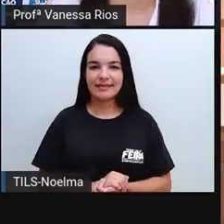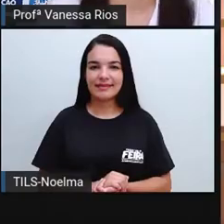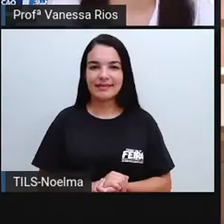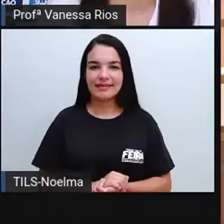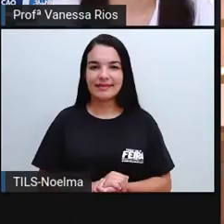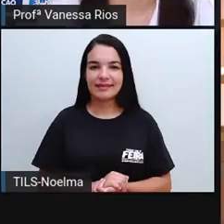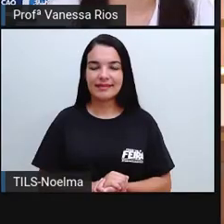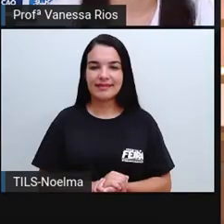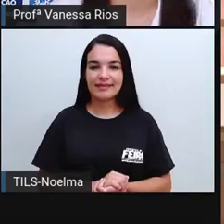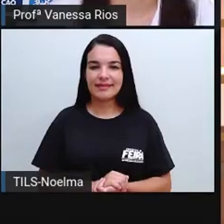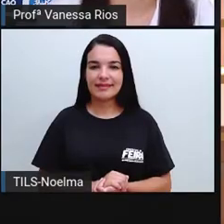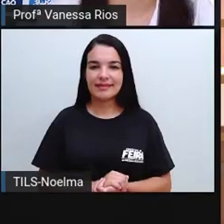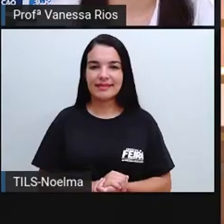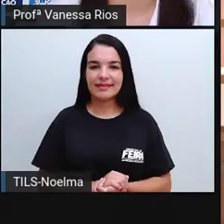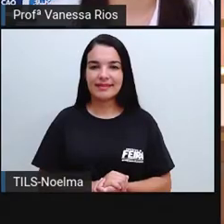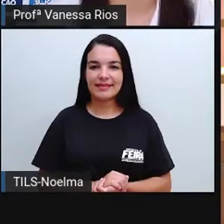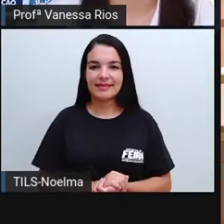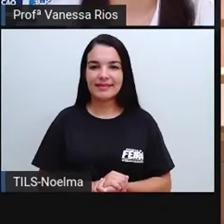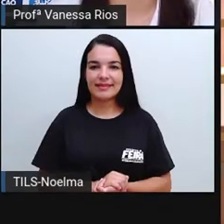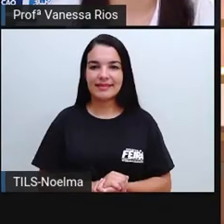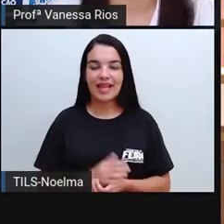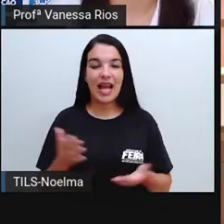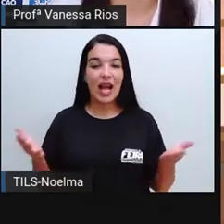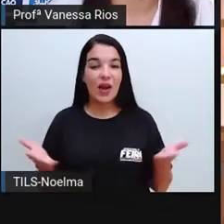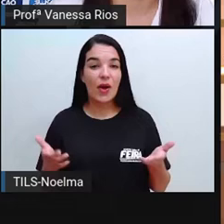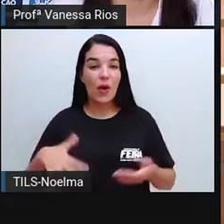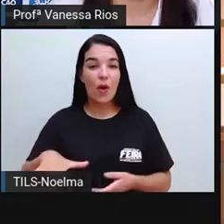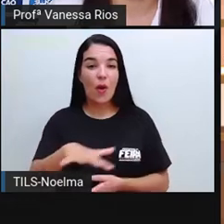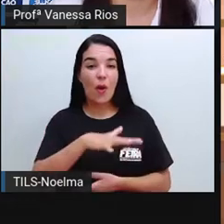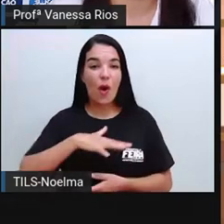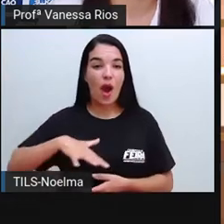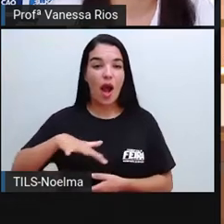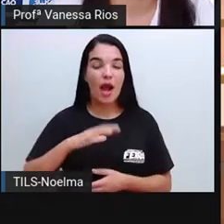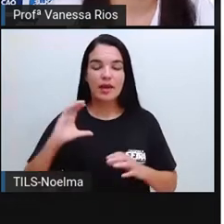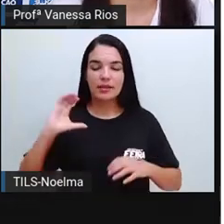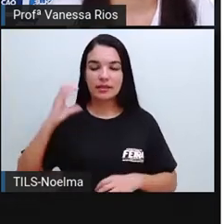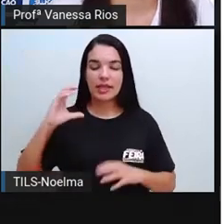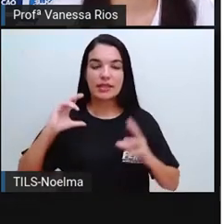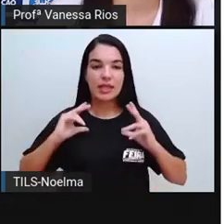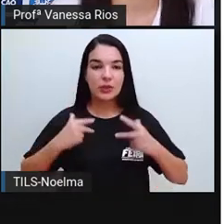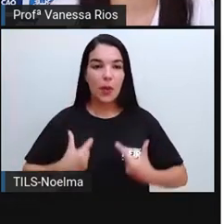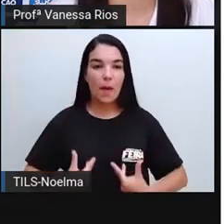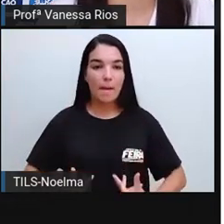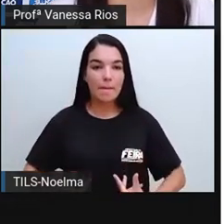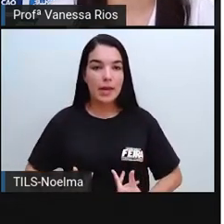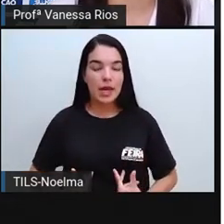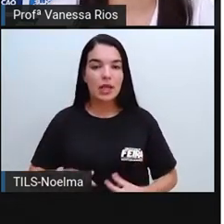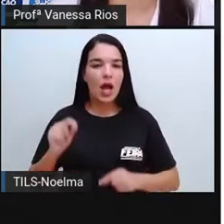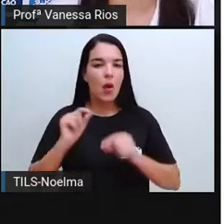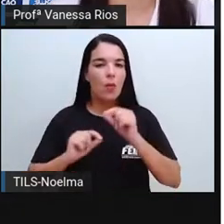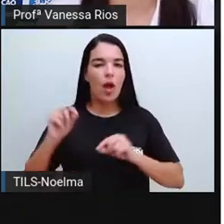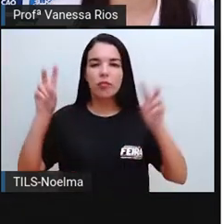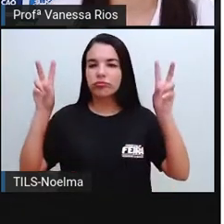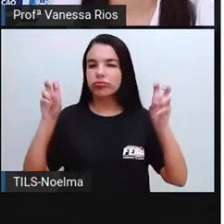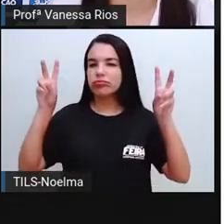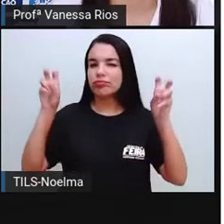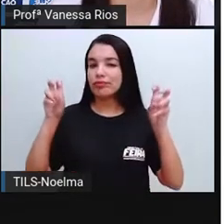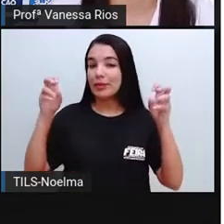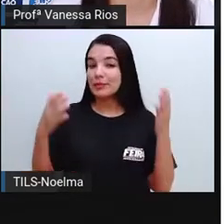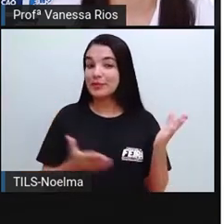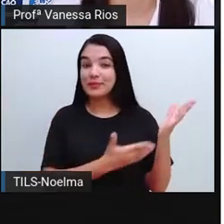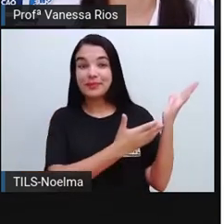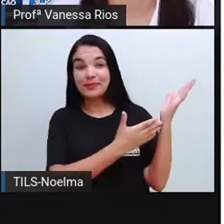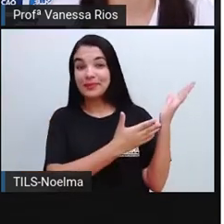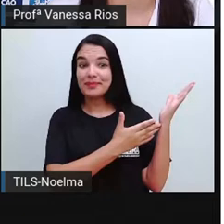Olhem só, turma, nossa aula agora ela é de ciências humanas e nessa aula de ciências humanas nós vamos